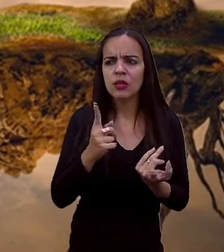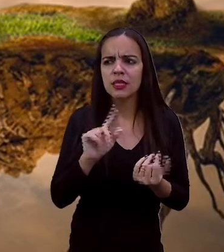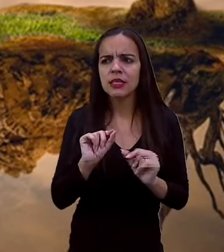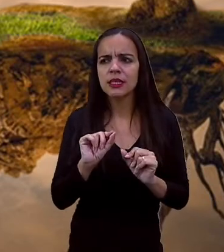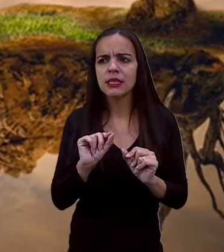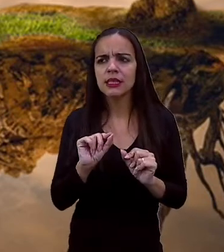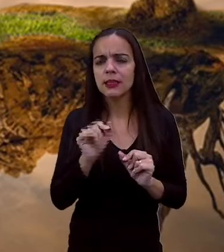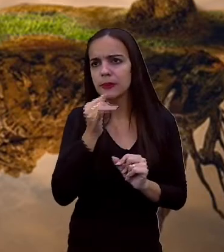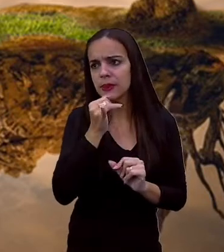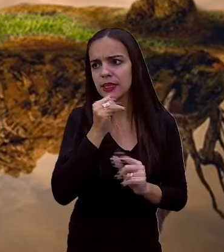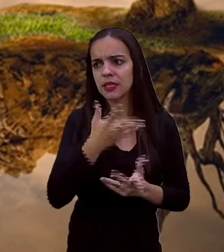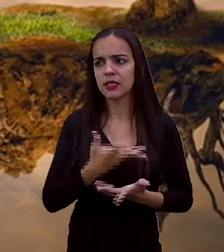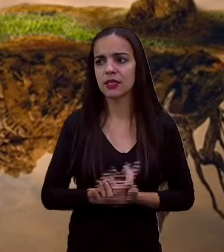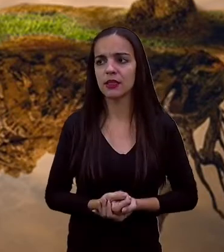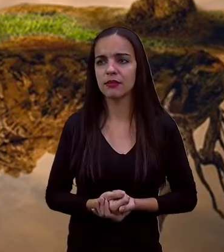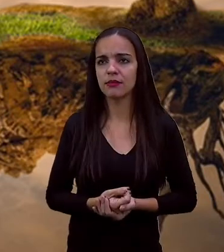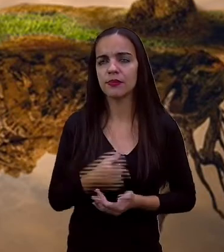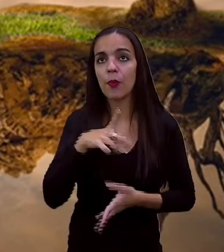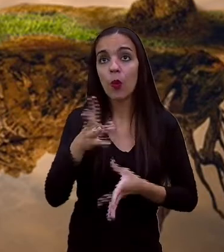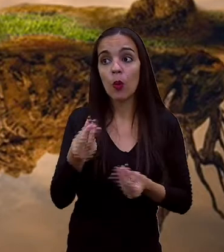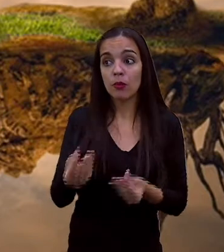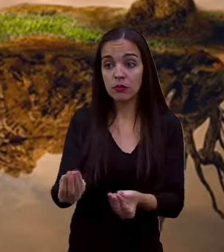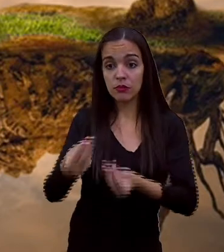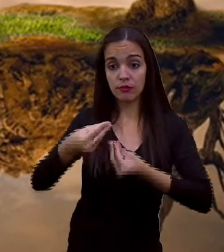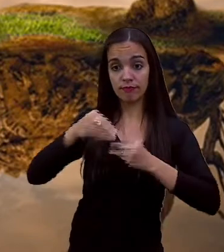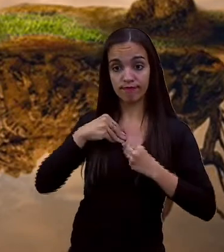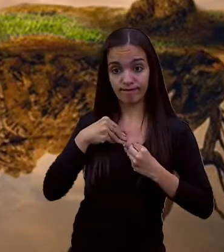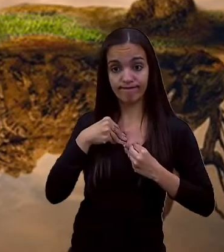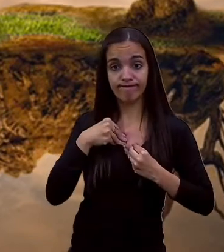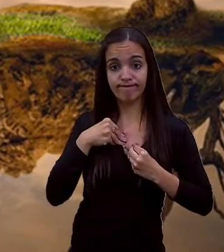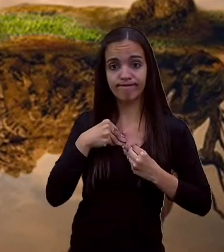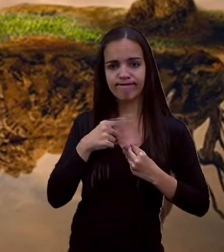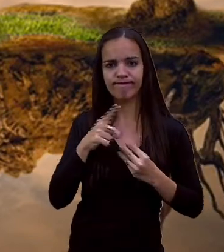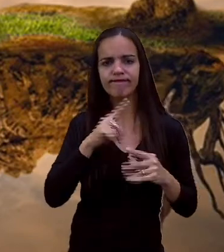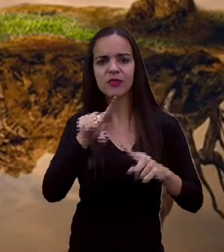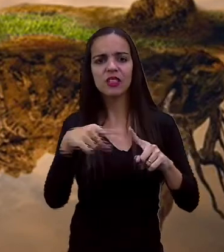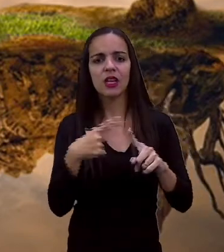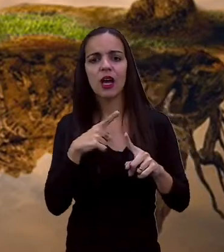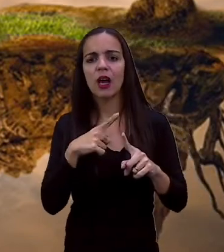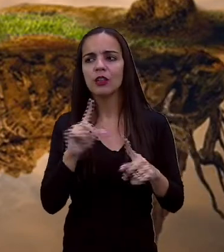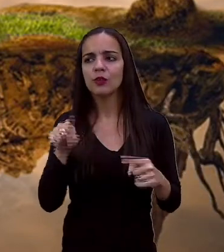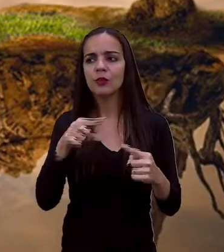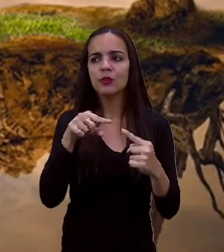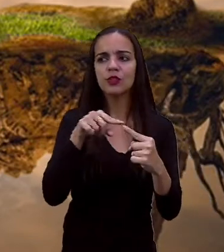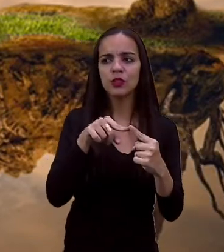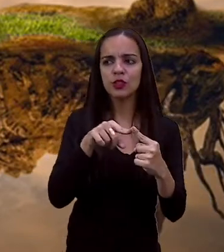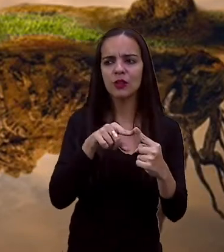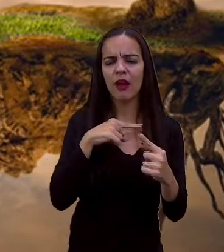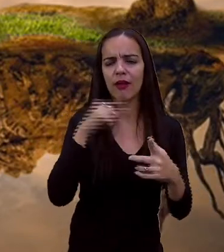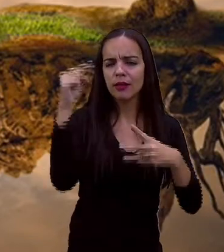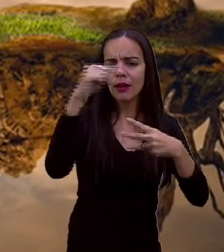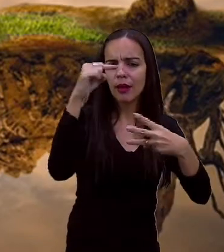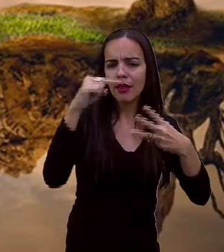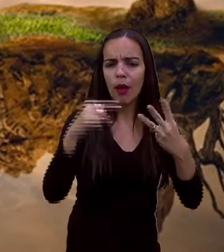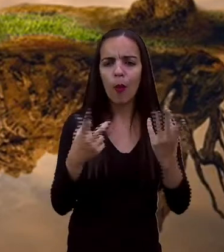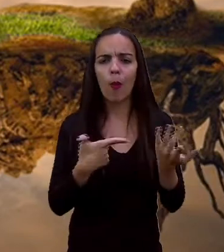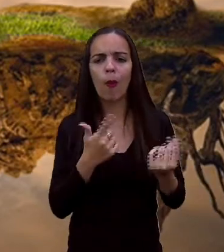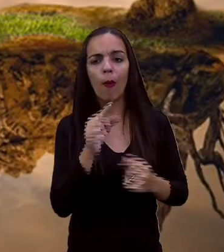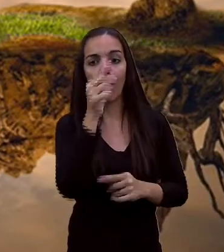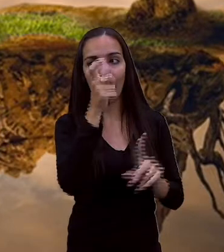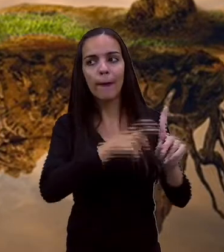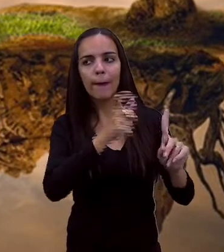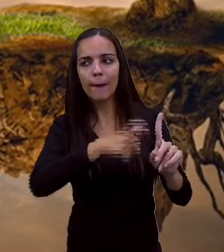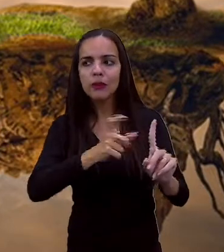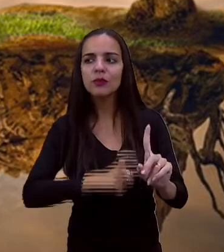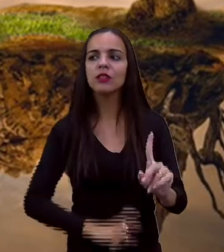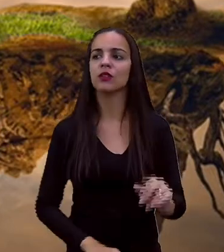o que ele faz? Como ele trata de forma subjetiva cada uma das personagens, o ele vai